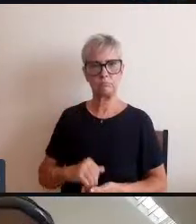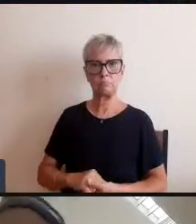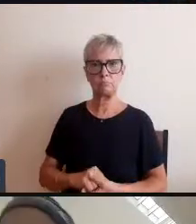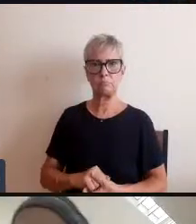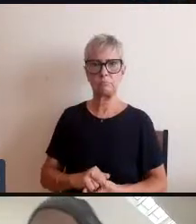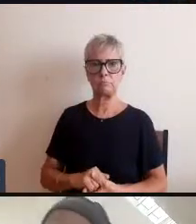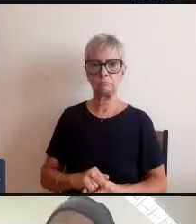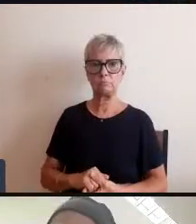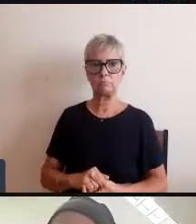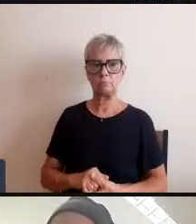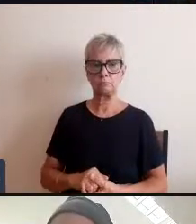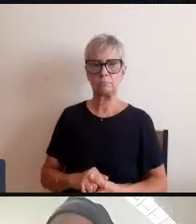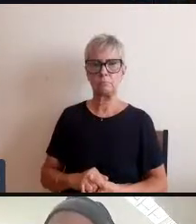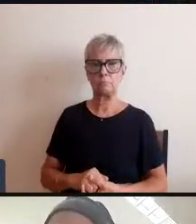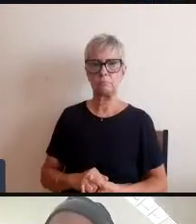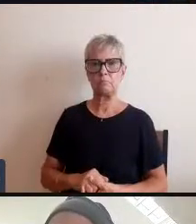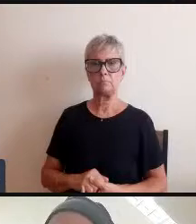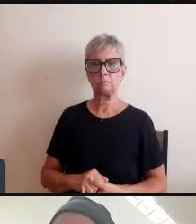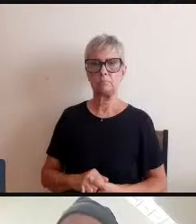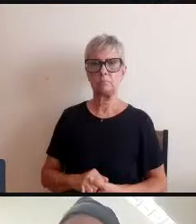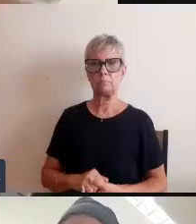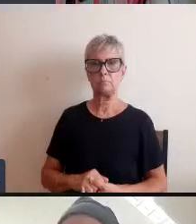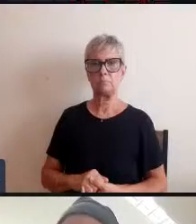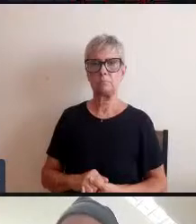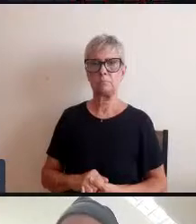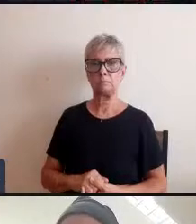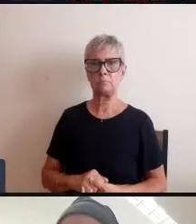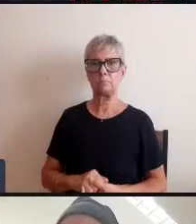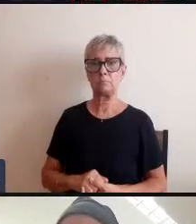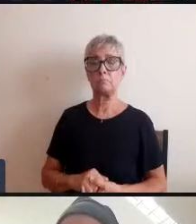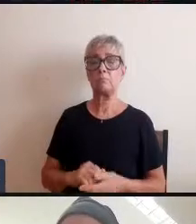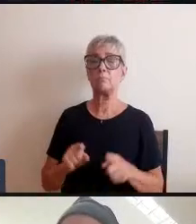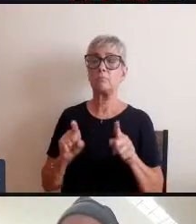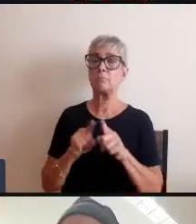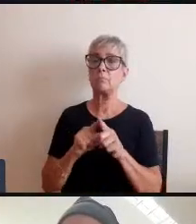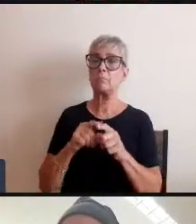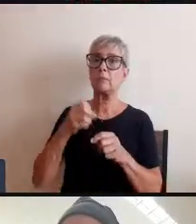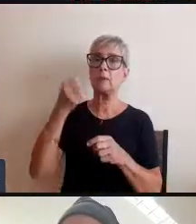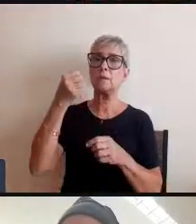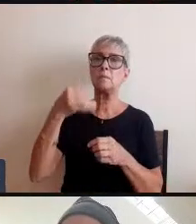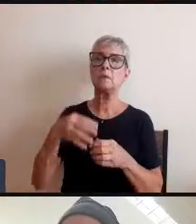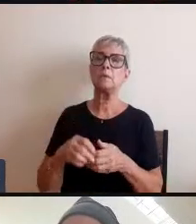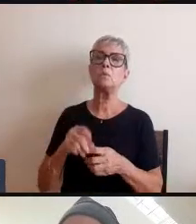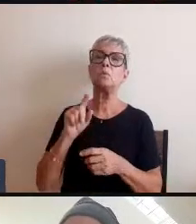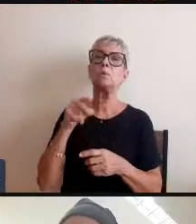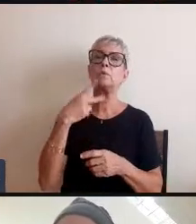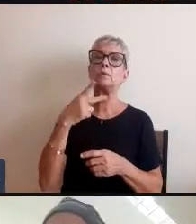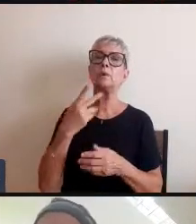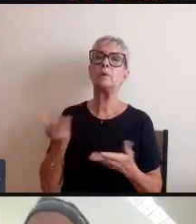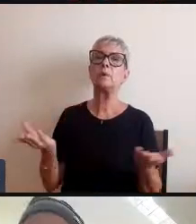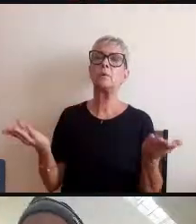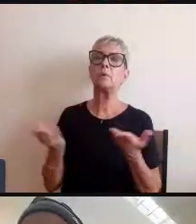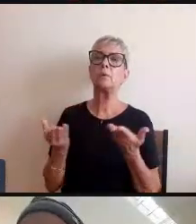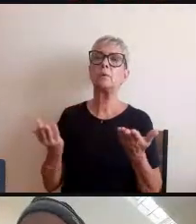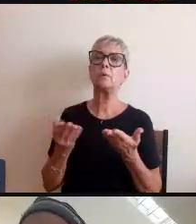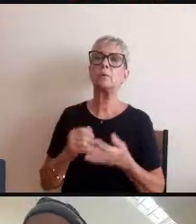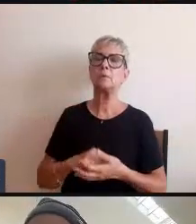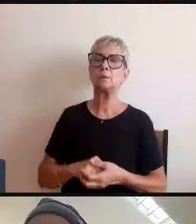eu estava pensando em complementando o que a casa disse é